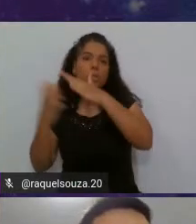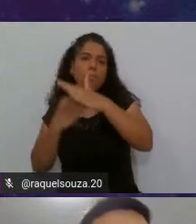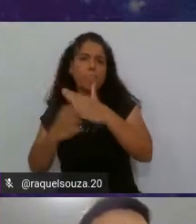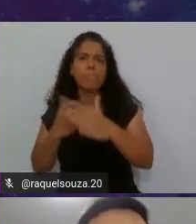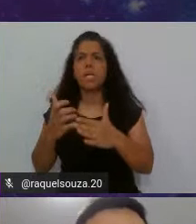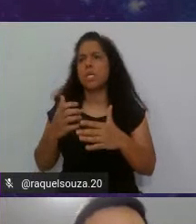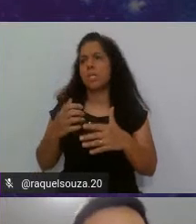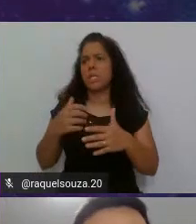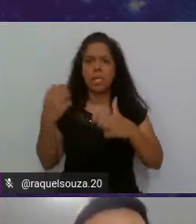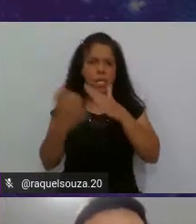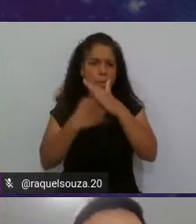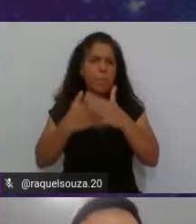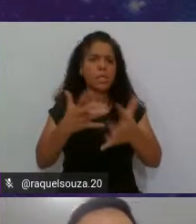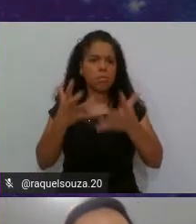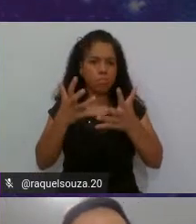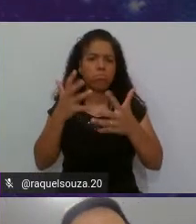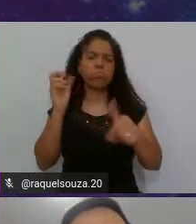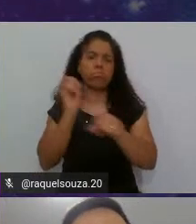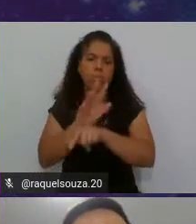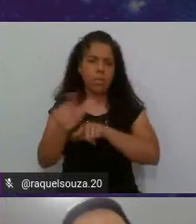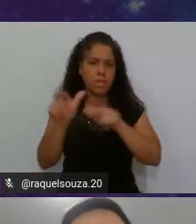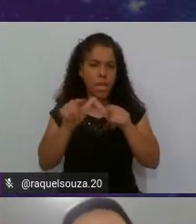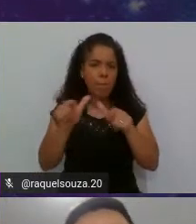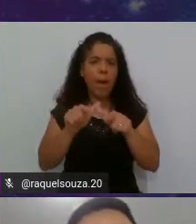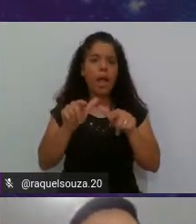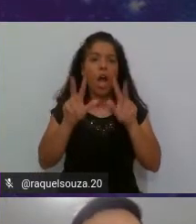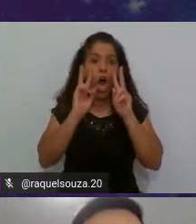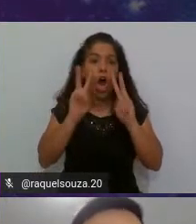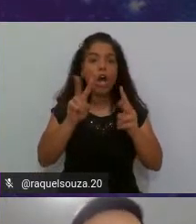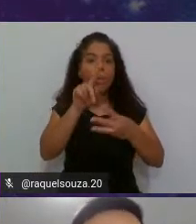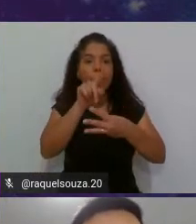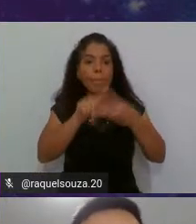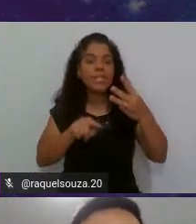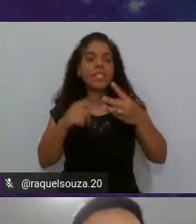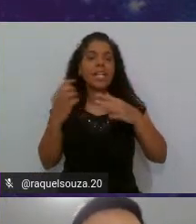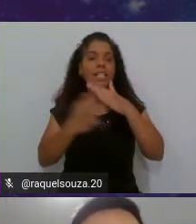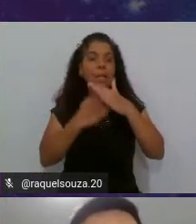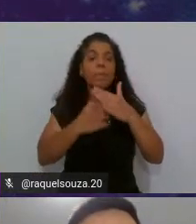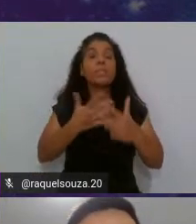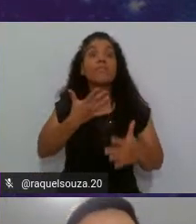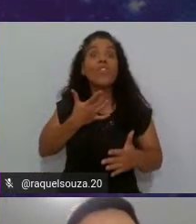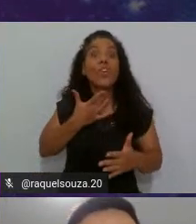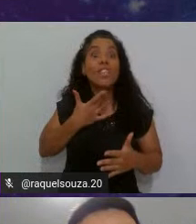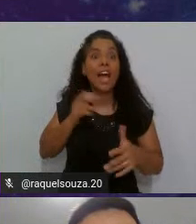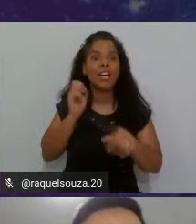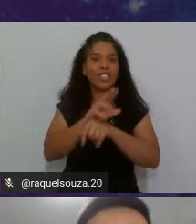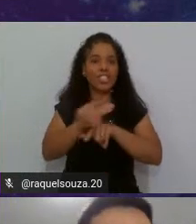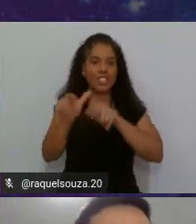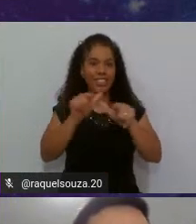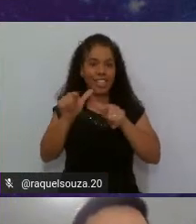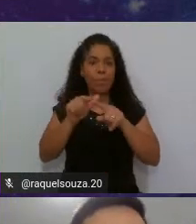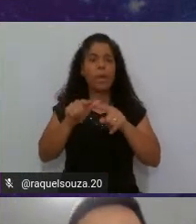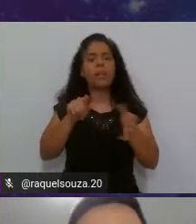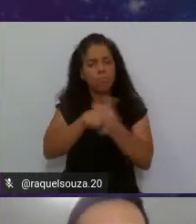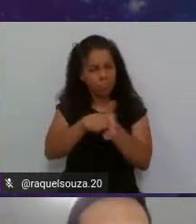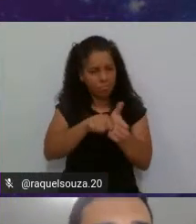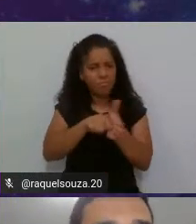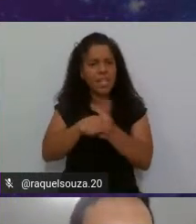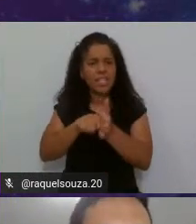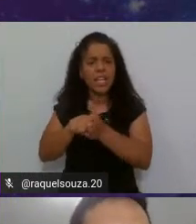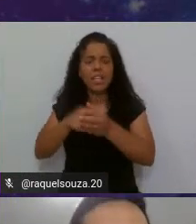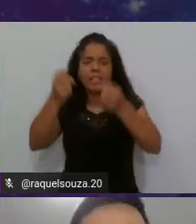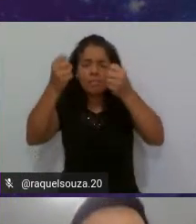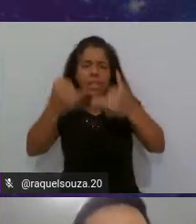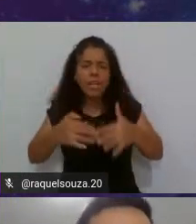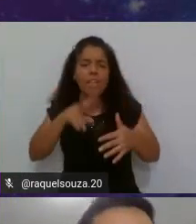que você deseja trabalhar, olha para as três empresas que você tem vontade de trabalhar. Pesquisa lá nas descrições